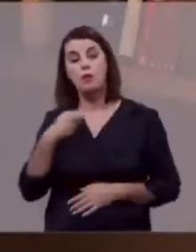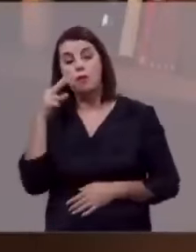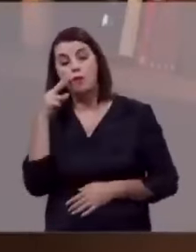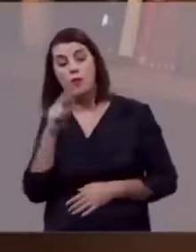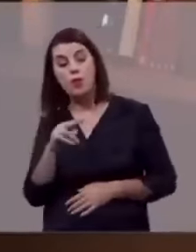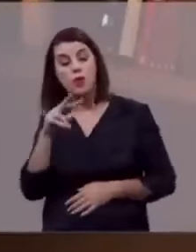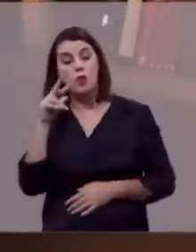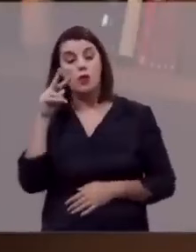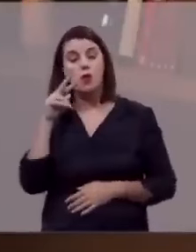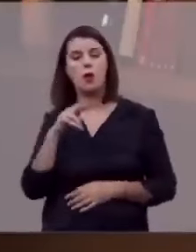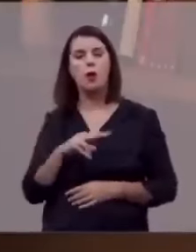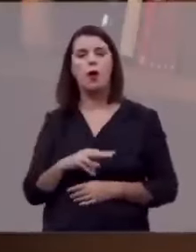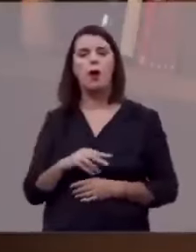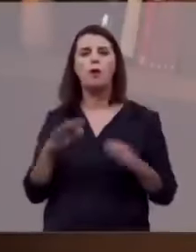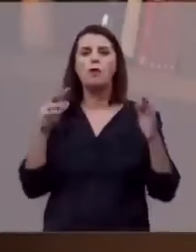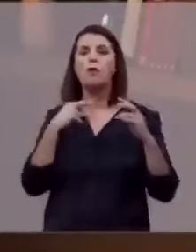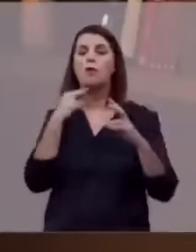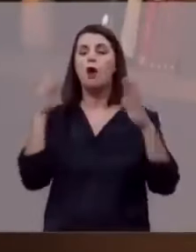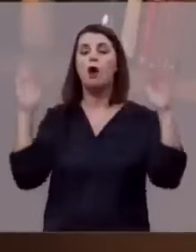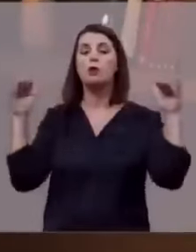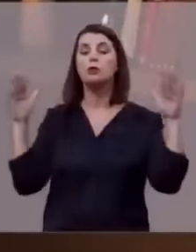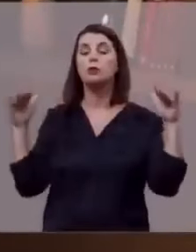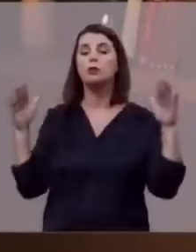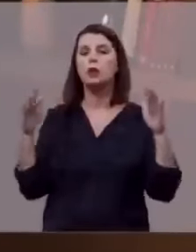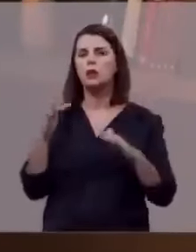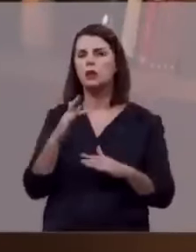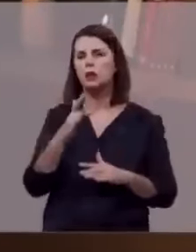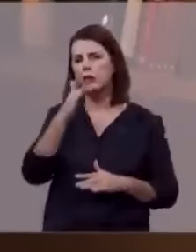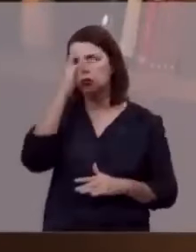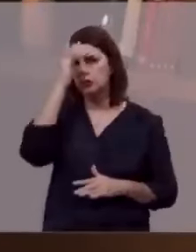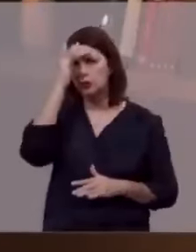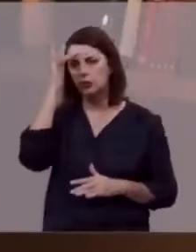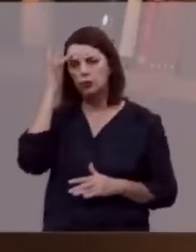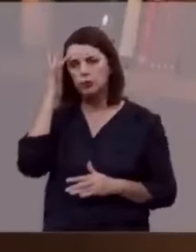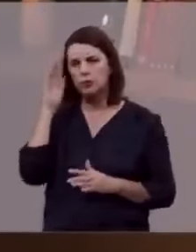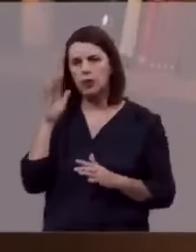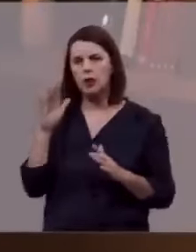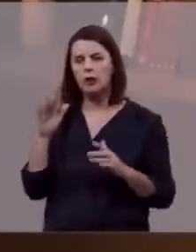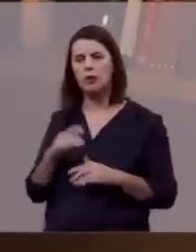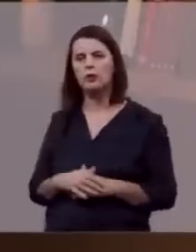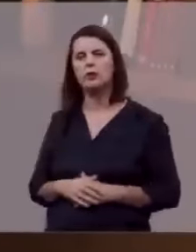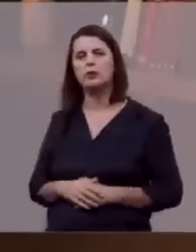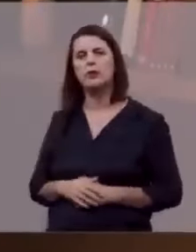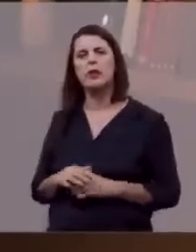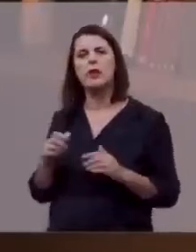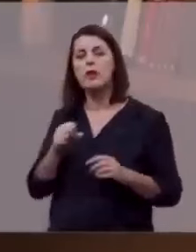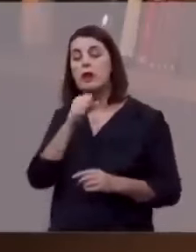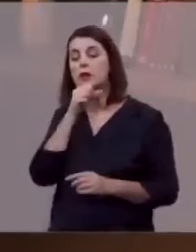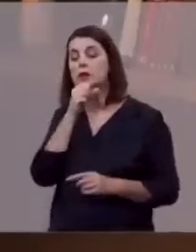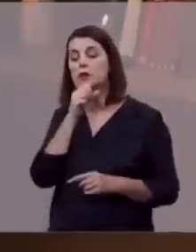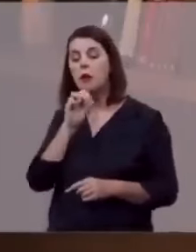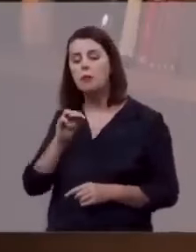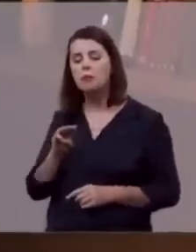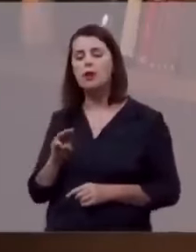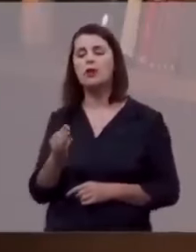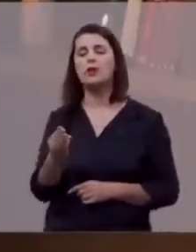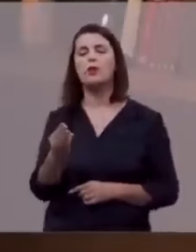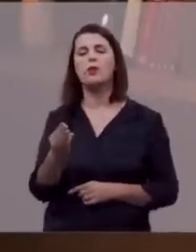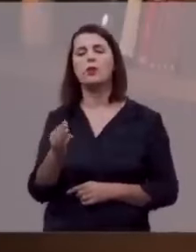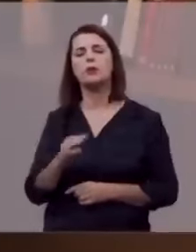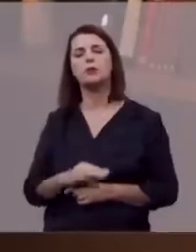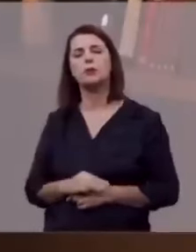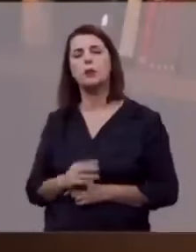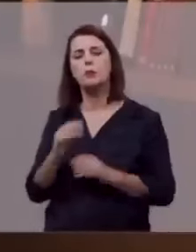ouvi uma voz de muitos anjos ao redor do trono, dos seres viventes e dos anciãos, cujo número era de milhões, milhões, milhares de